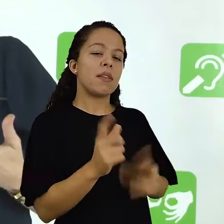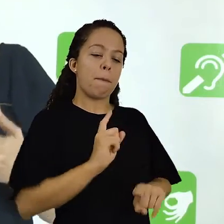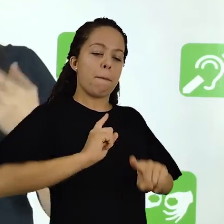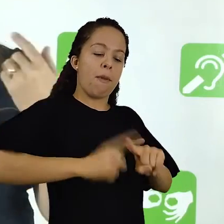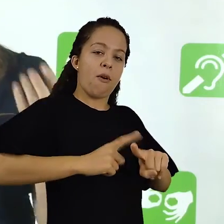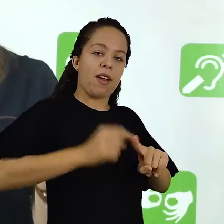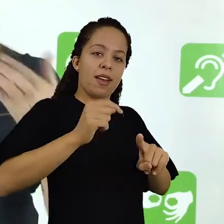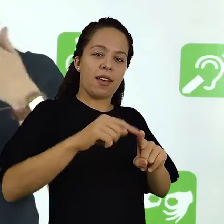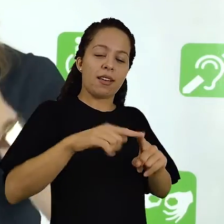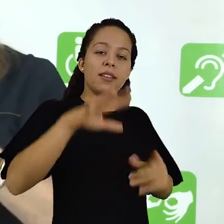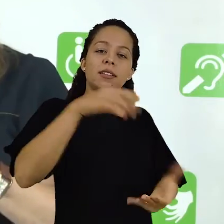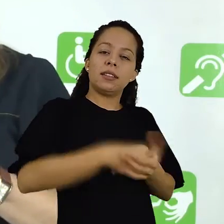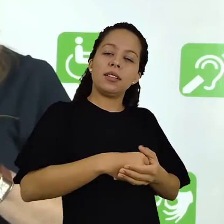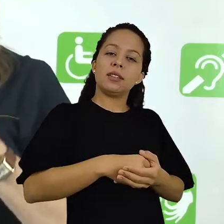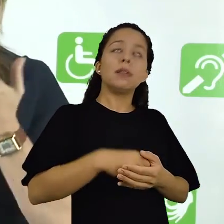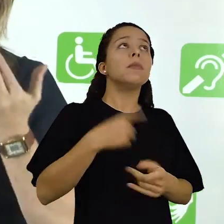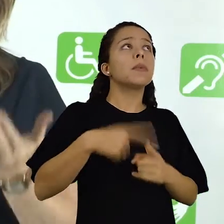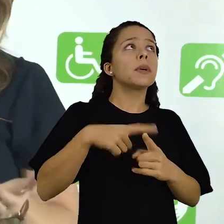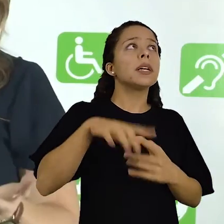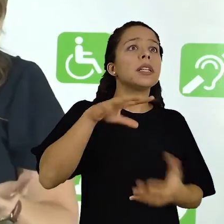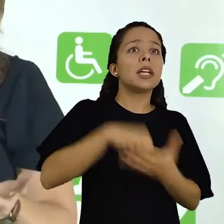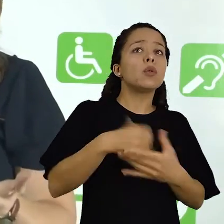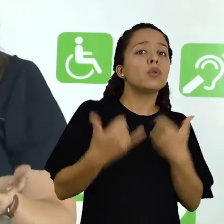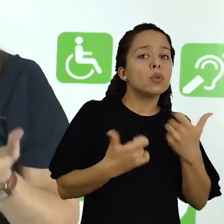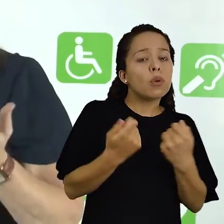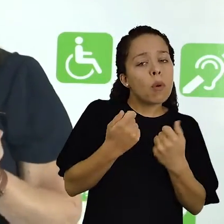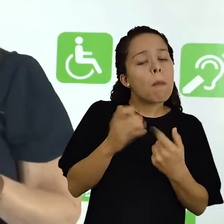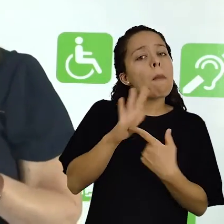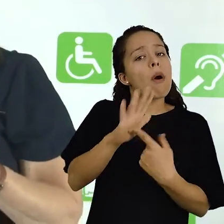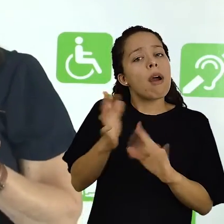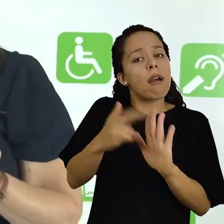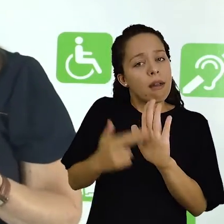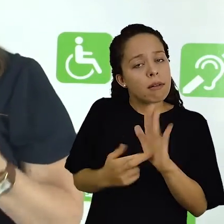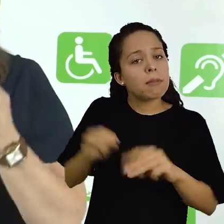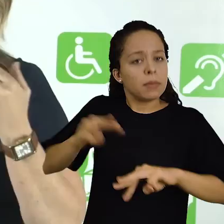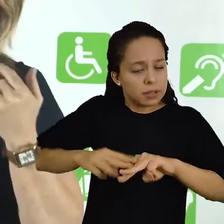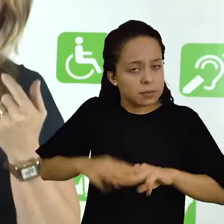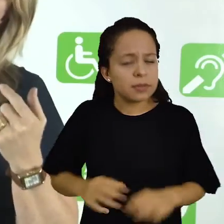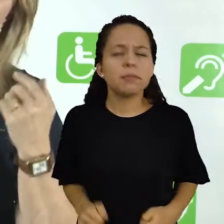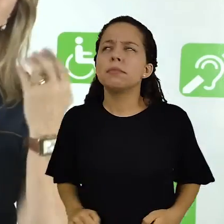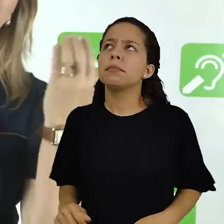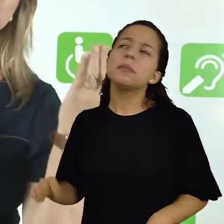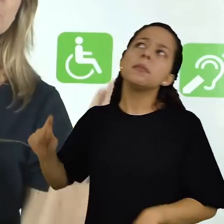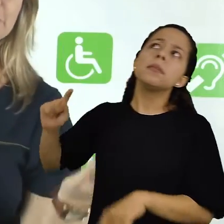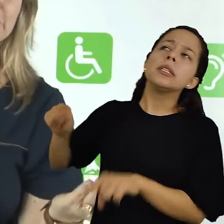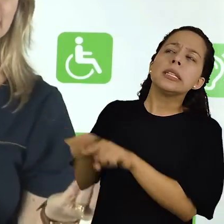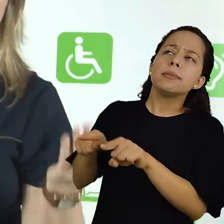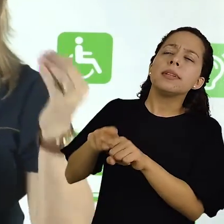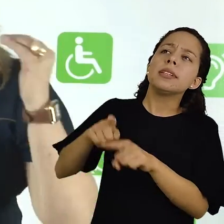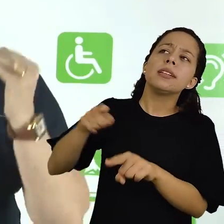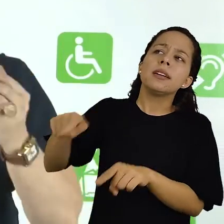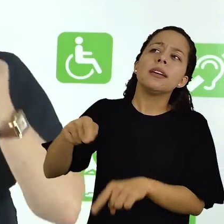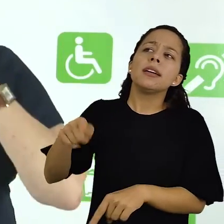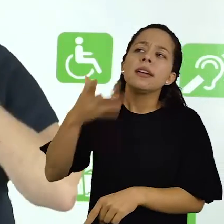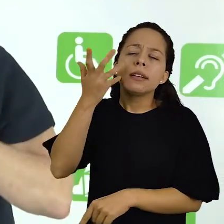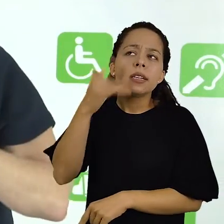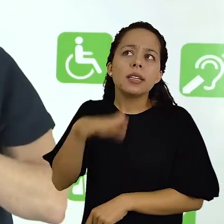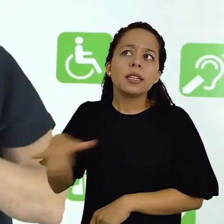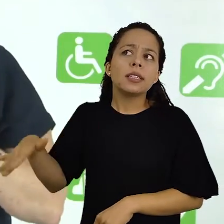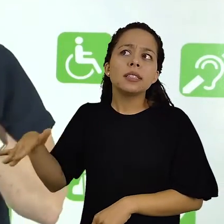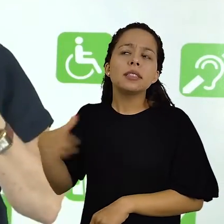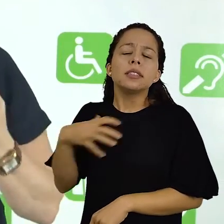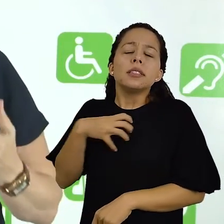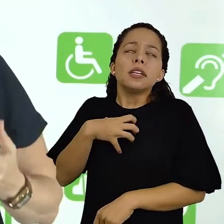por que mostra na prática as regras da matemática. Sim? Tá. Pode ser também por que agusta na